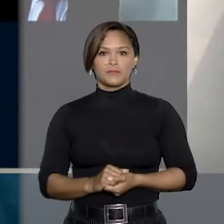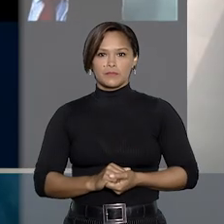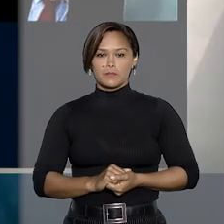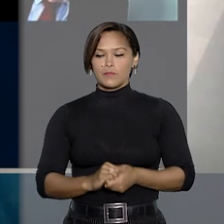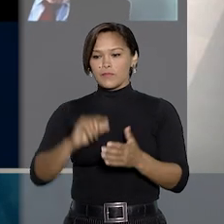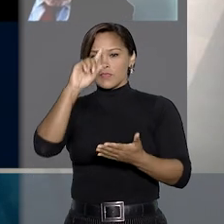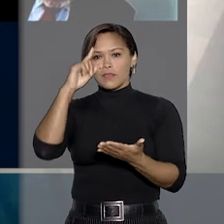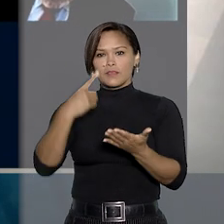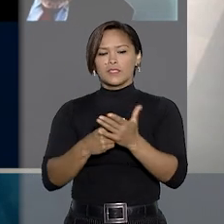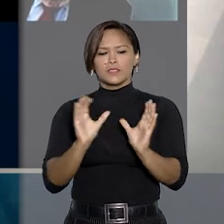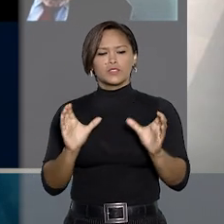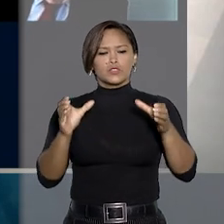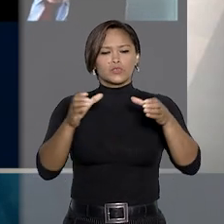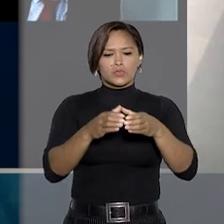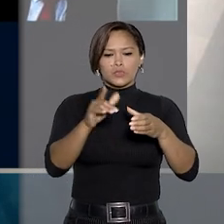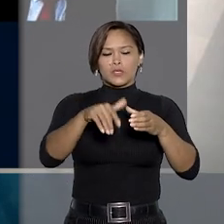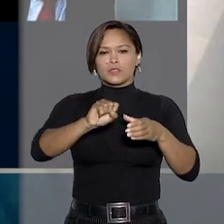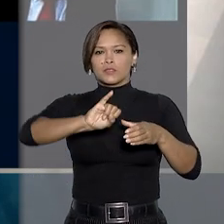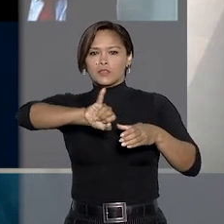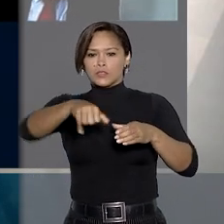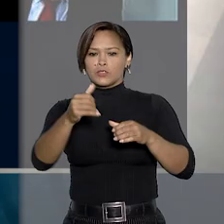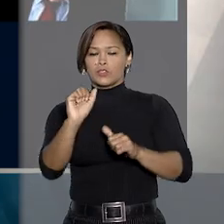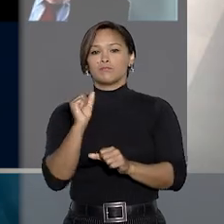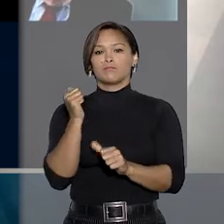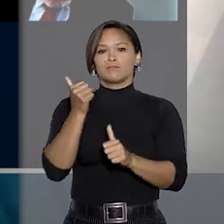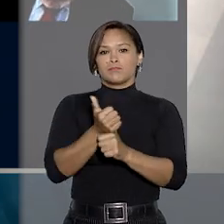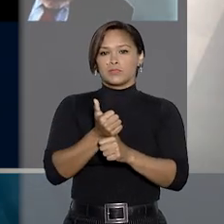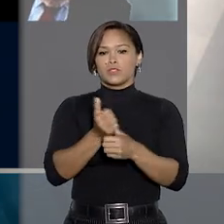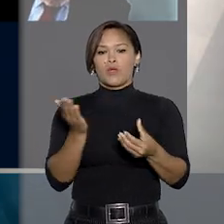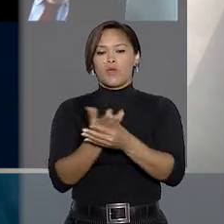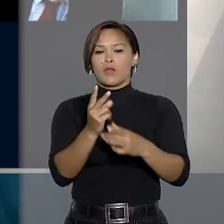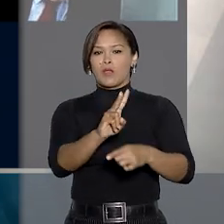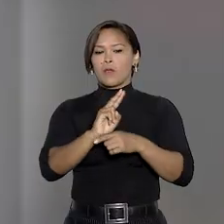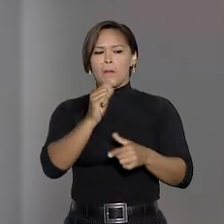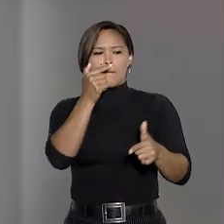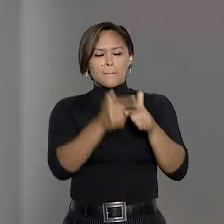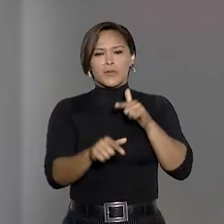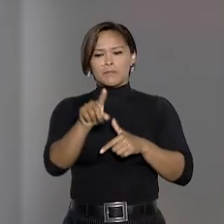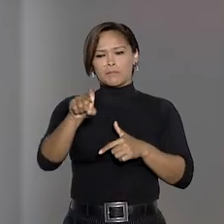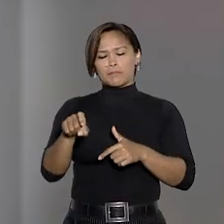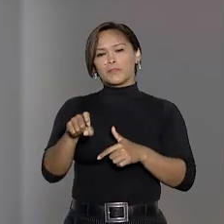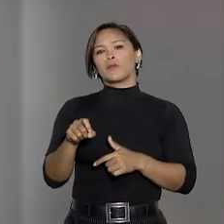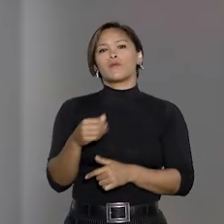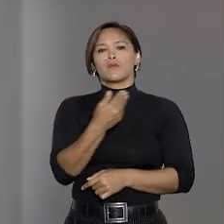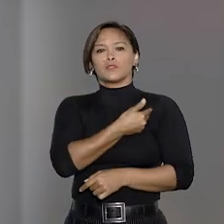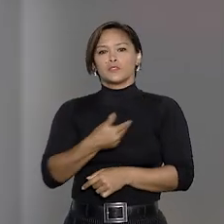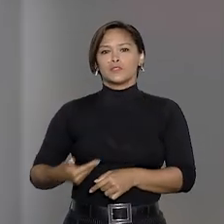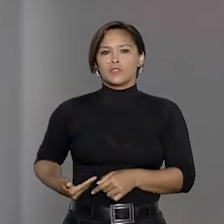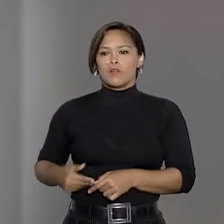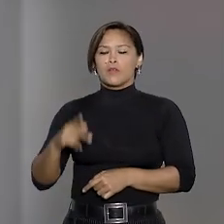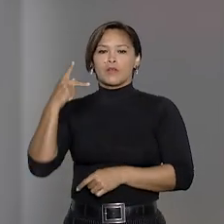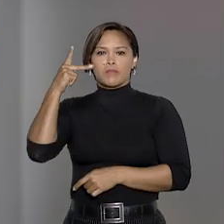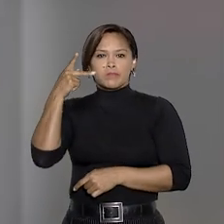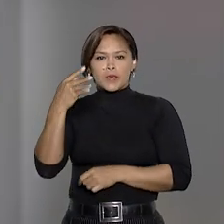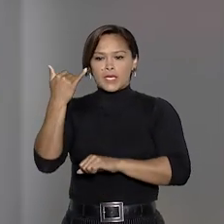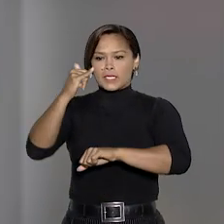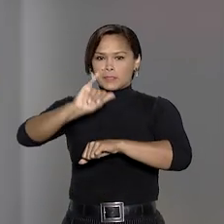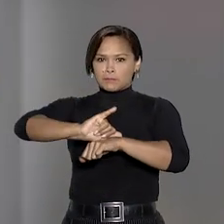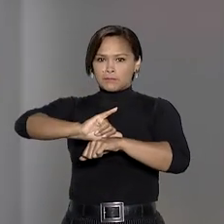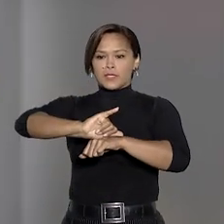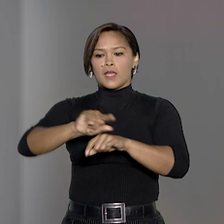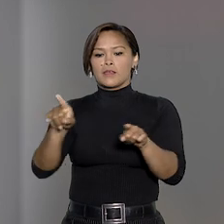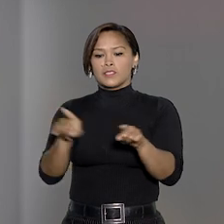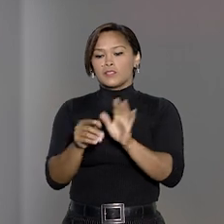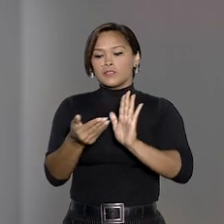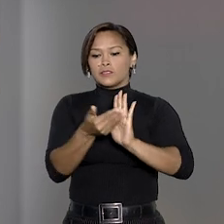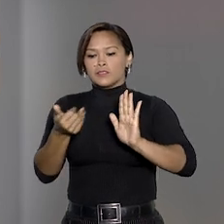A decisão do colegiado substituiu a medida cautelar que proibia o ex-governador Ricardo Coutinho de se ausentar da